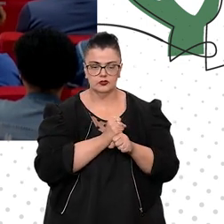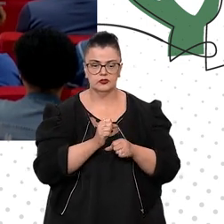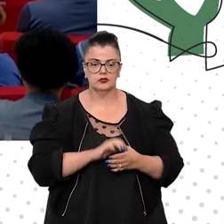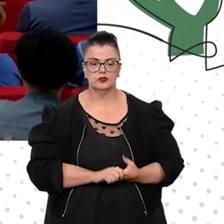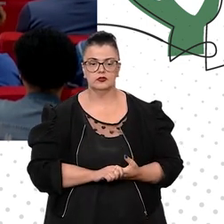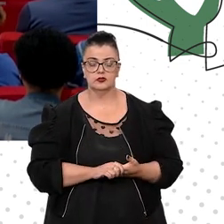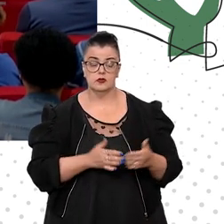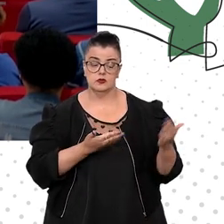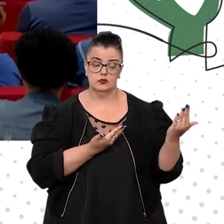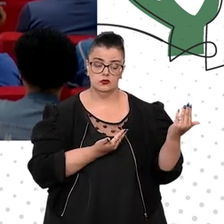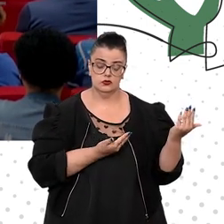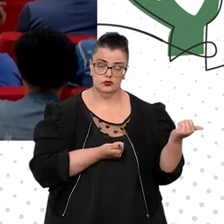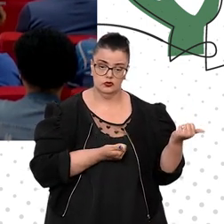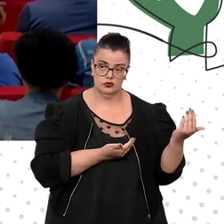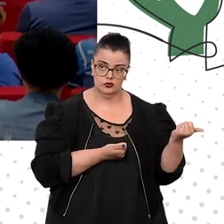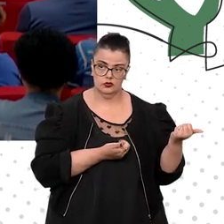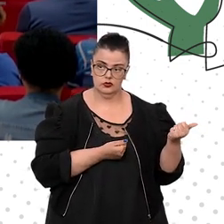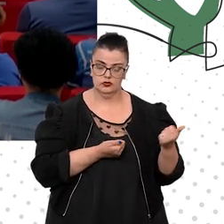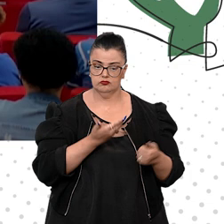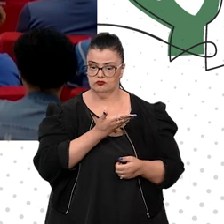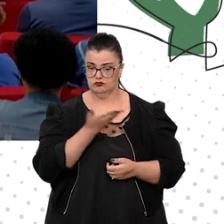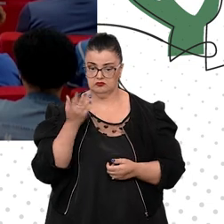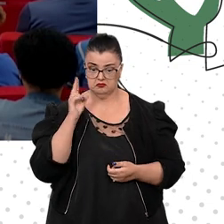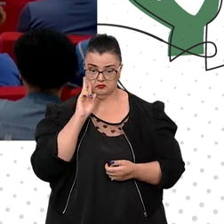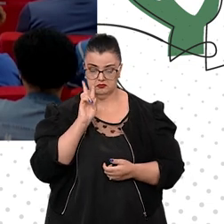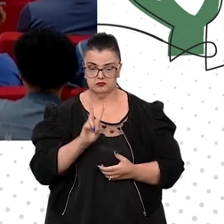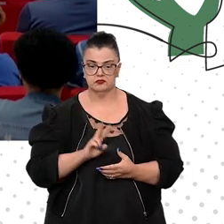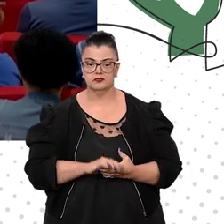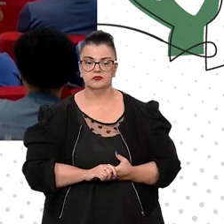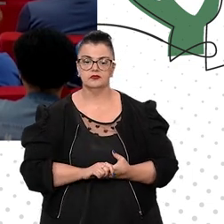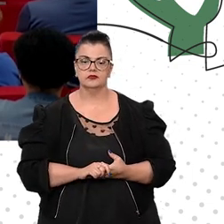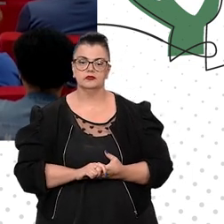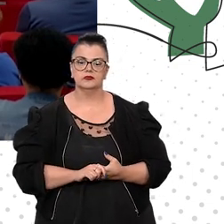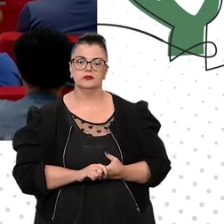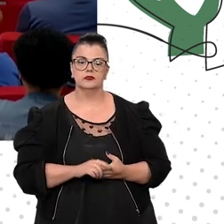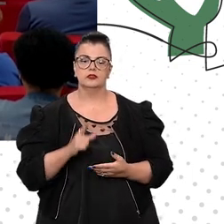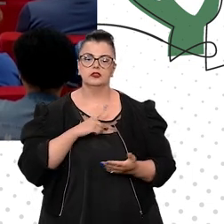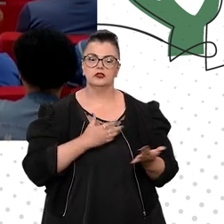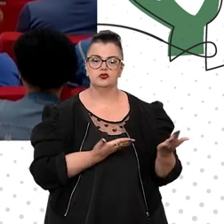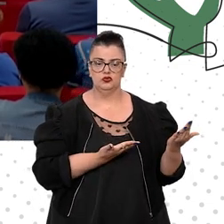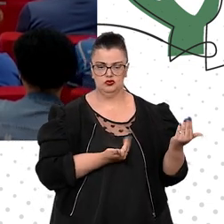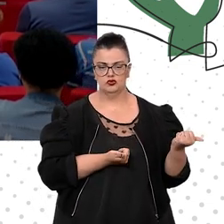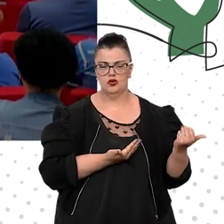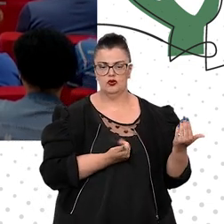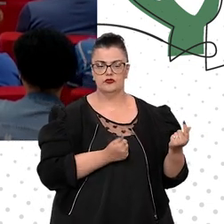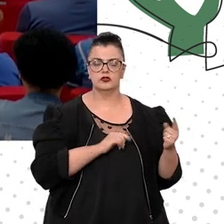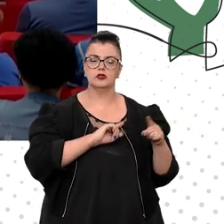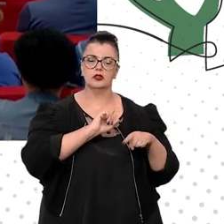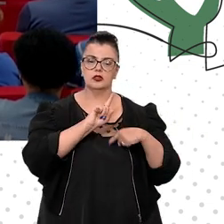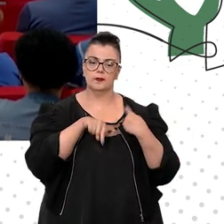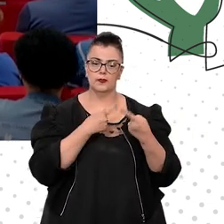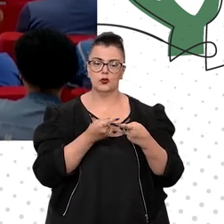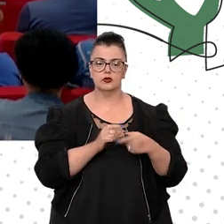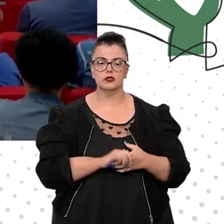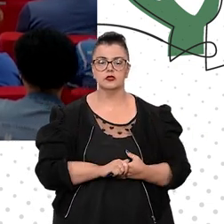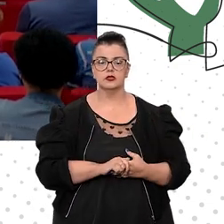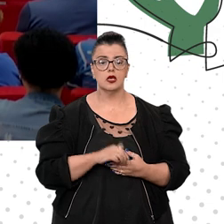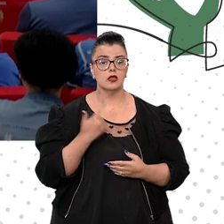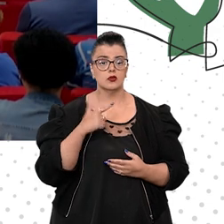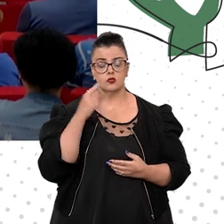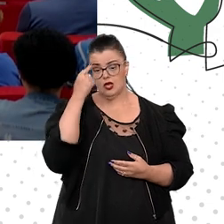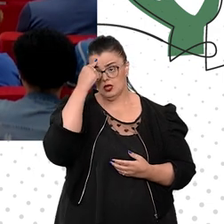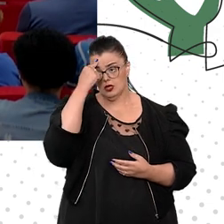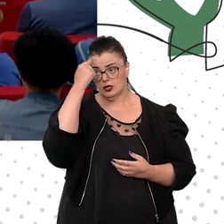jovens, eu vejo aqui vários vários deles que chegaram depois, não têm ideia